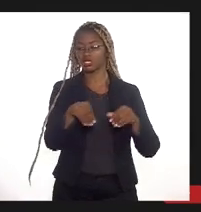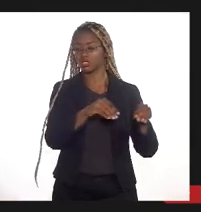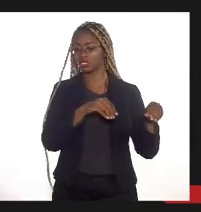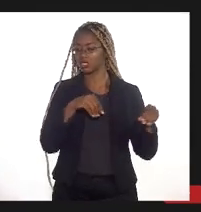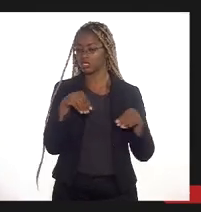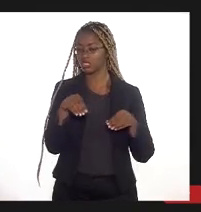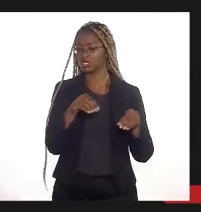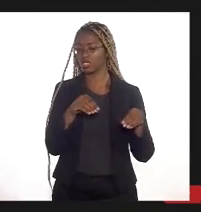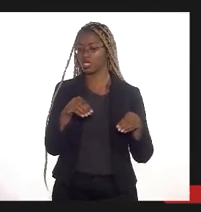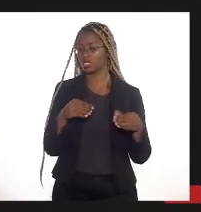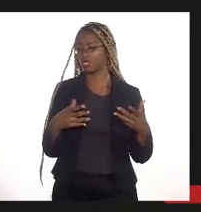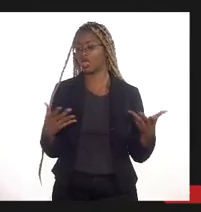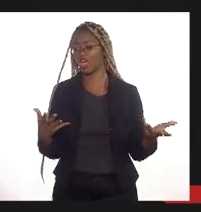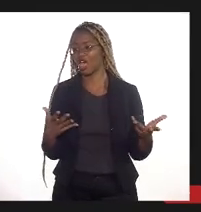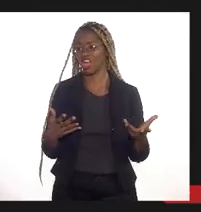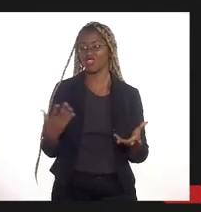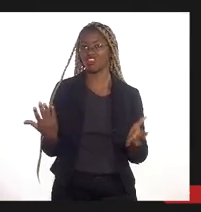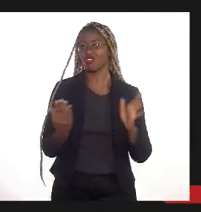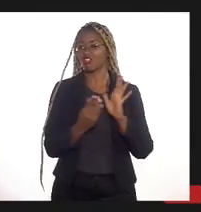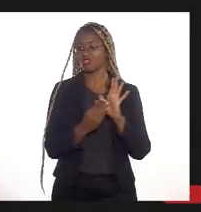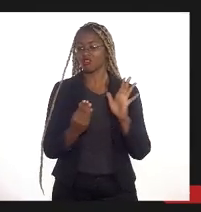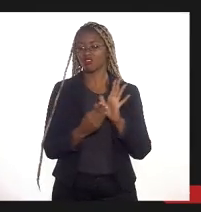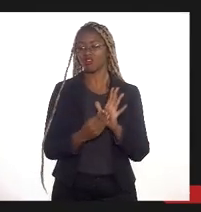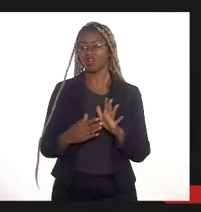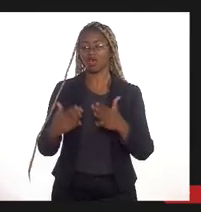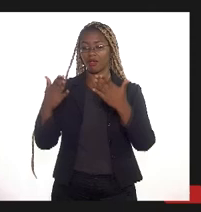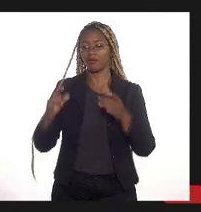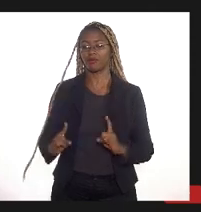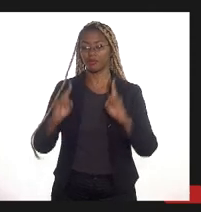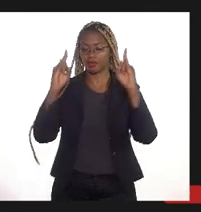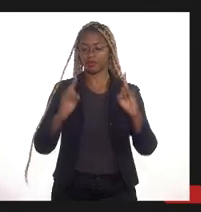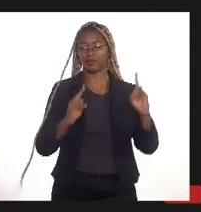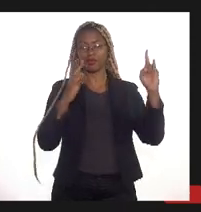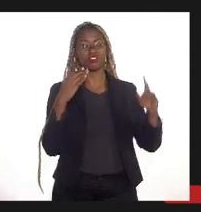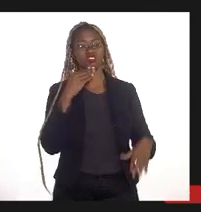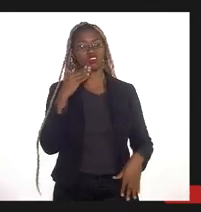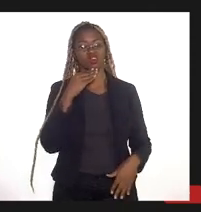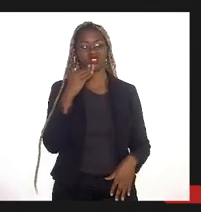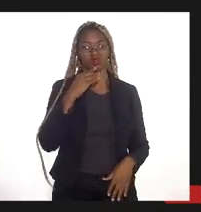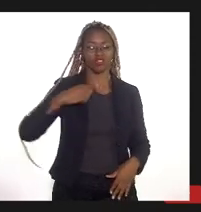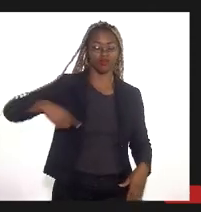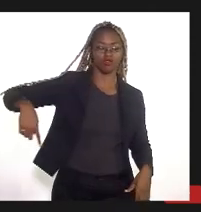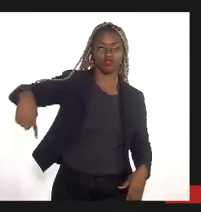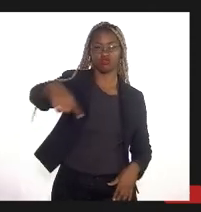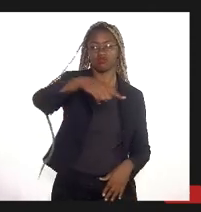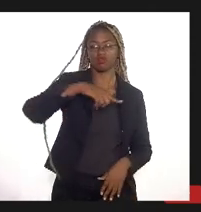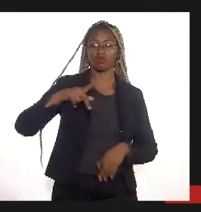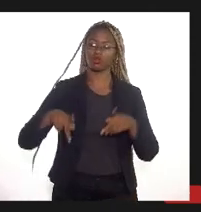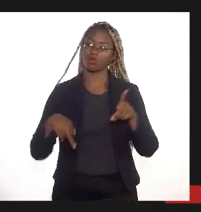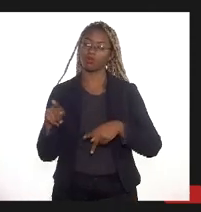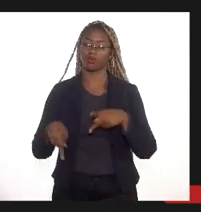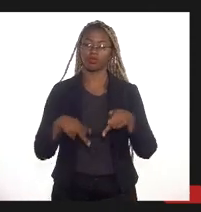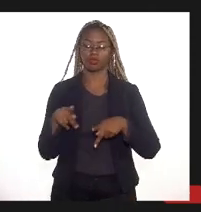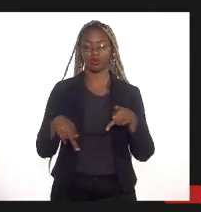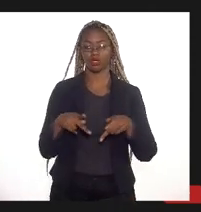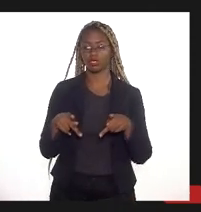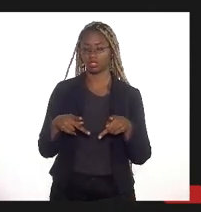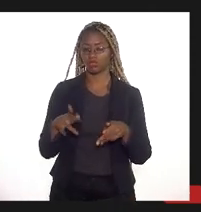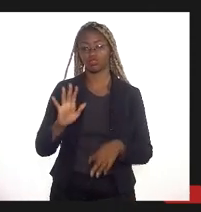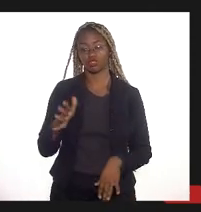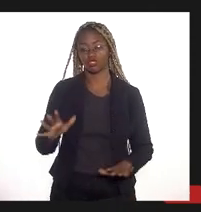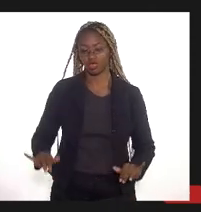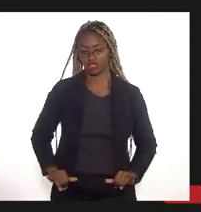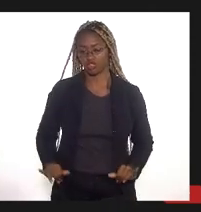ser enfim colocado um empreendimento que vai prejudicar e muito o entorno a população do entorno daquela região que já